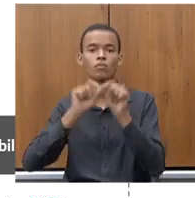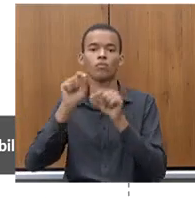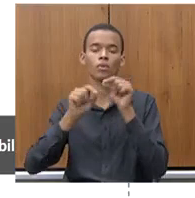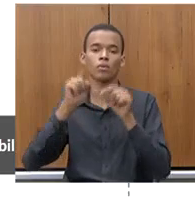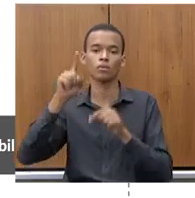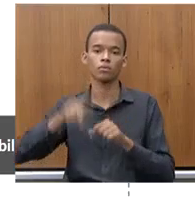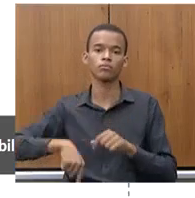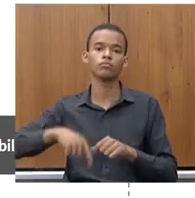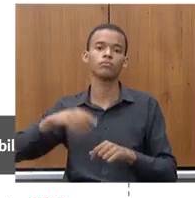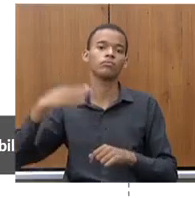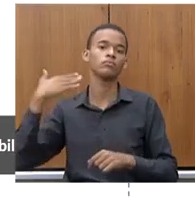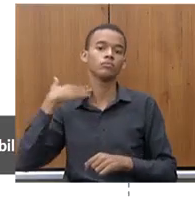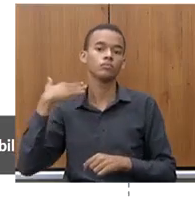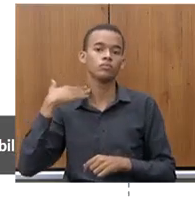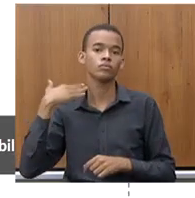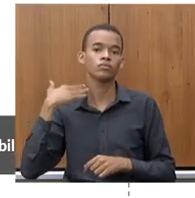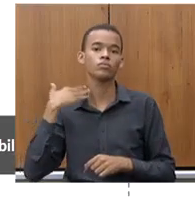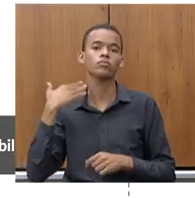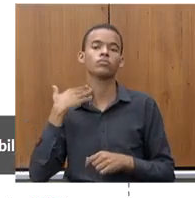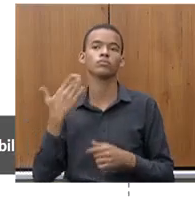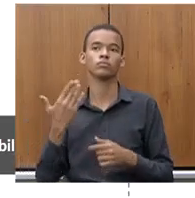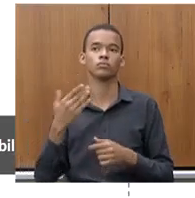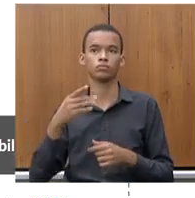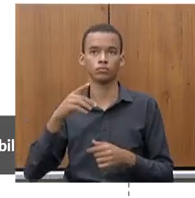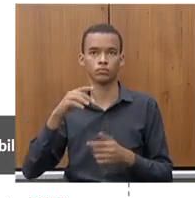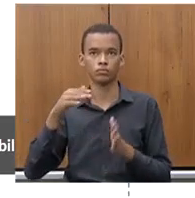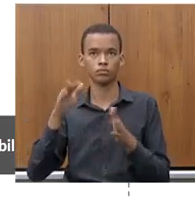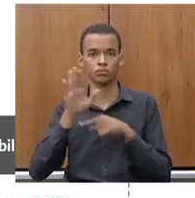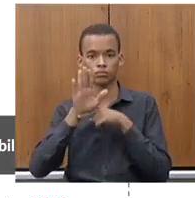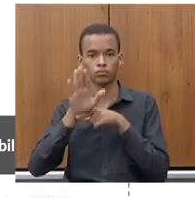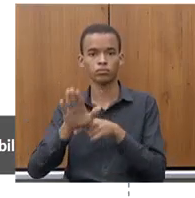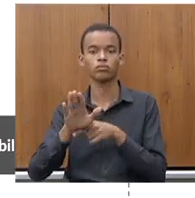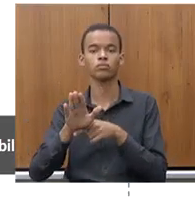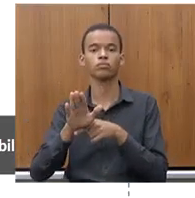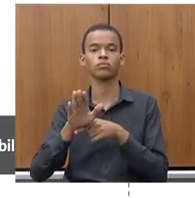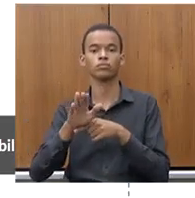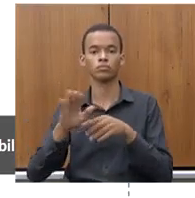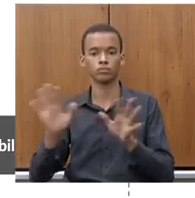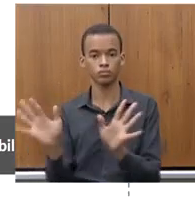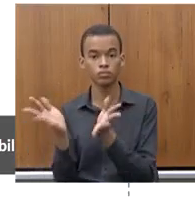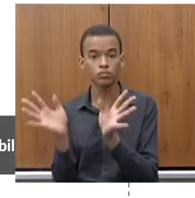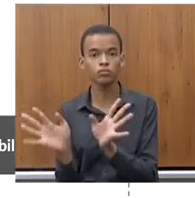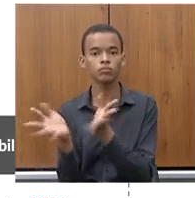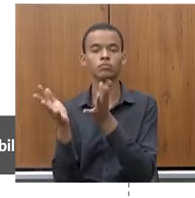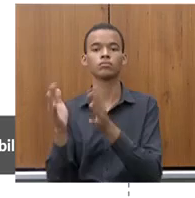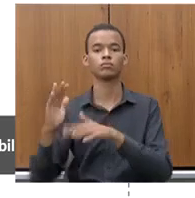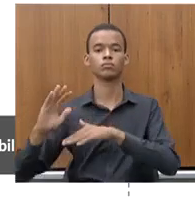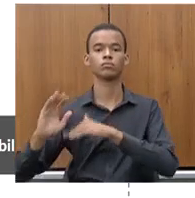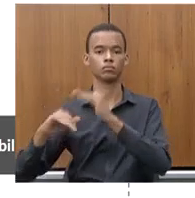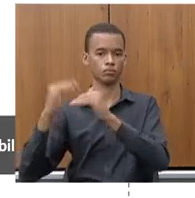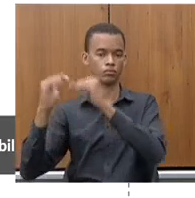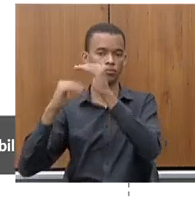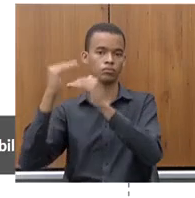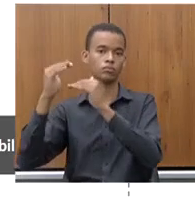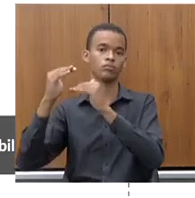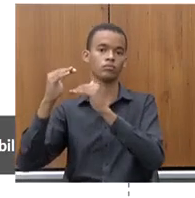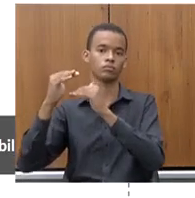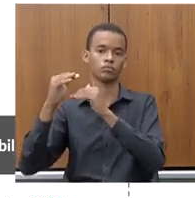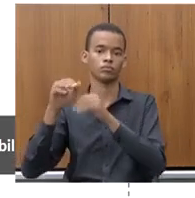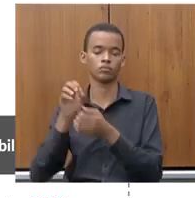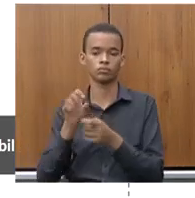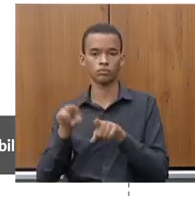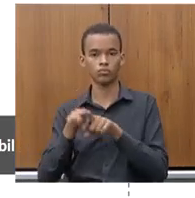o banco efetivamente como um agente promotor do desenvolvimento e dos